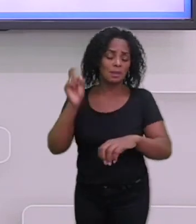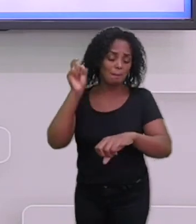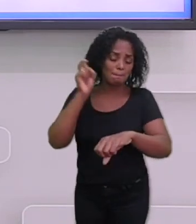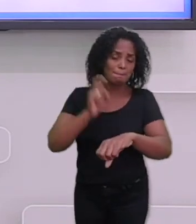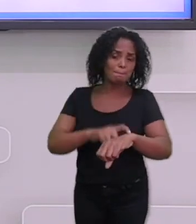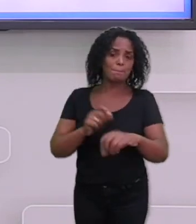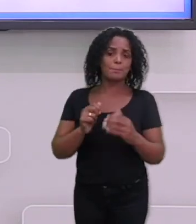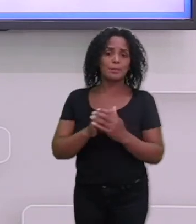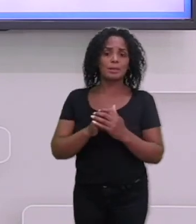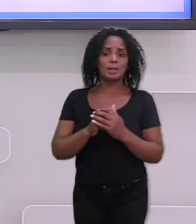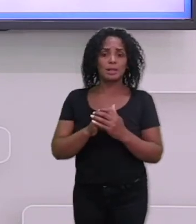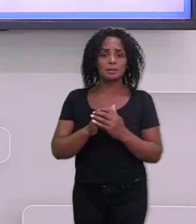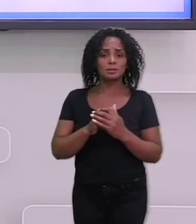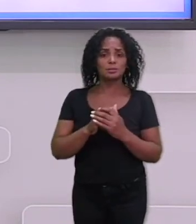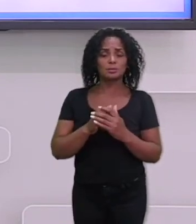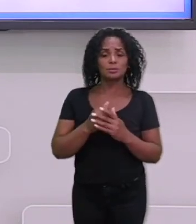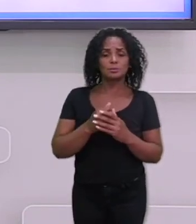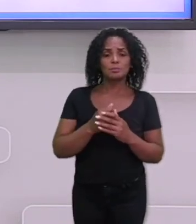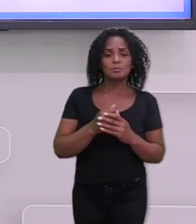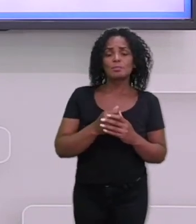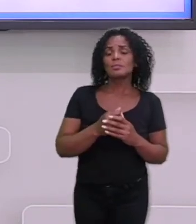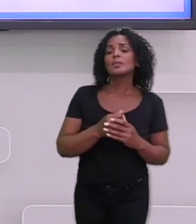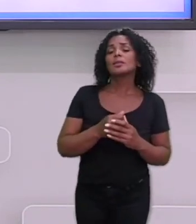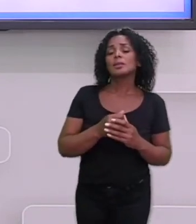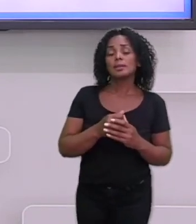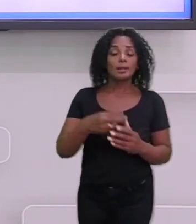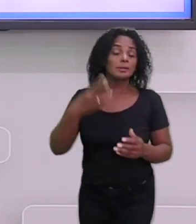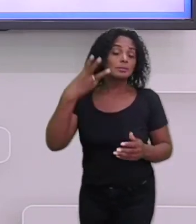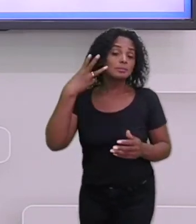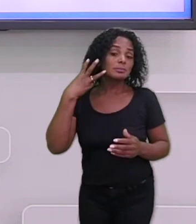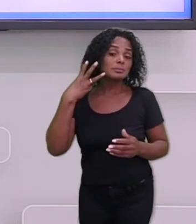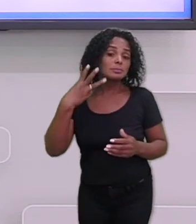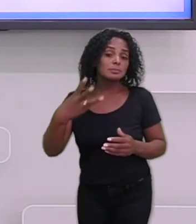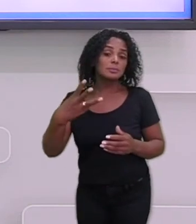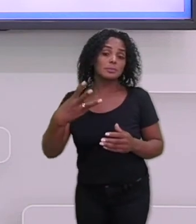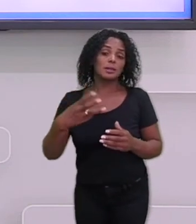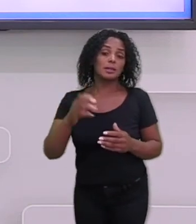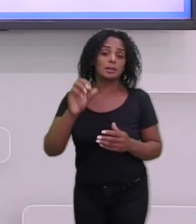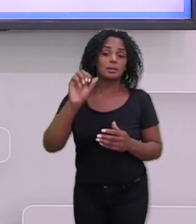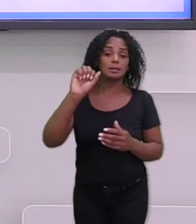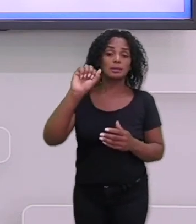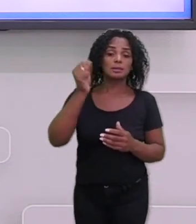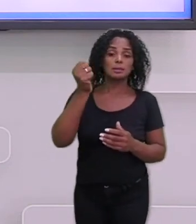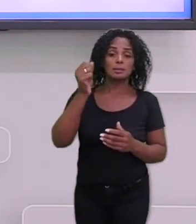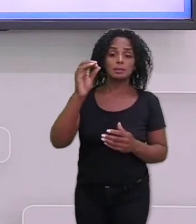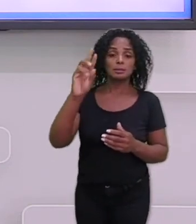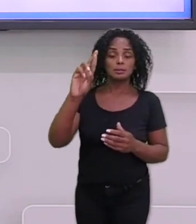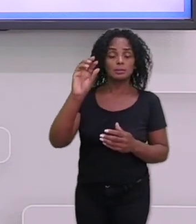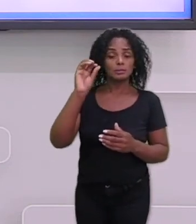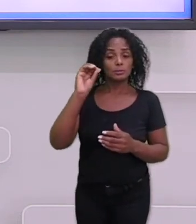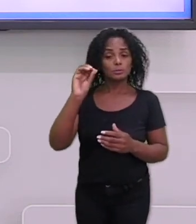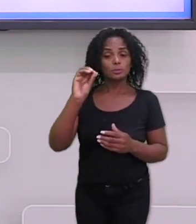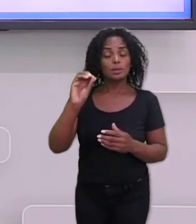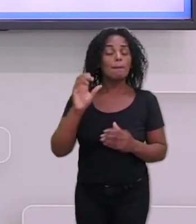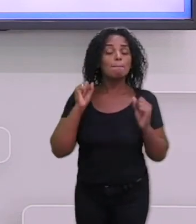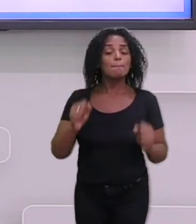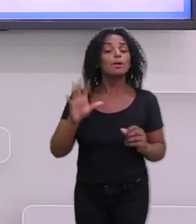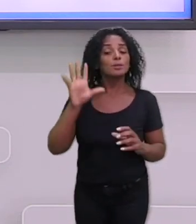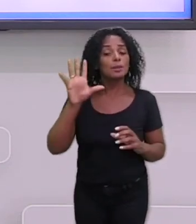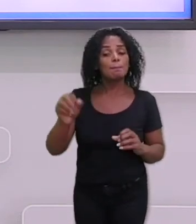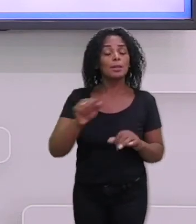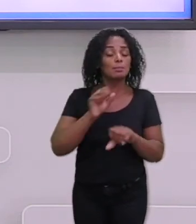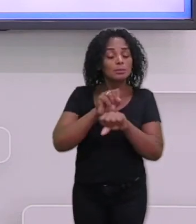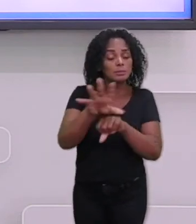pelo sorotipo 1. Ela ainda tem aí três sorotipos que ela pode pegar, que pode ser